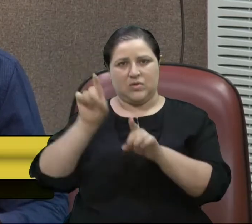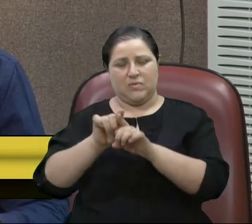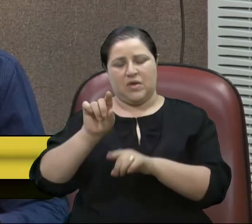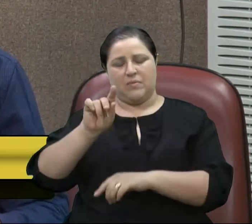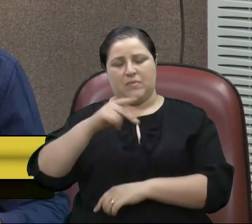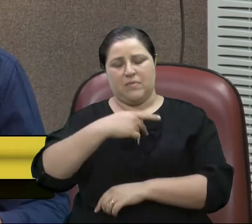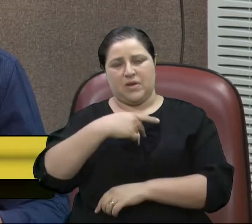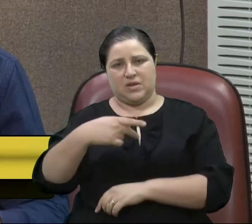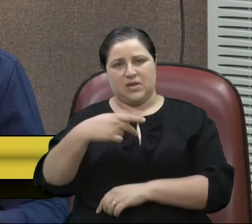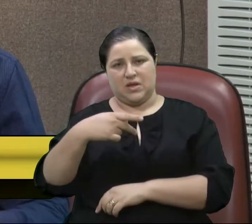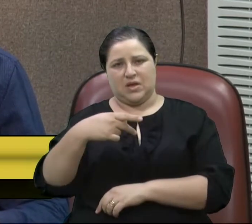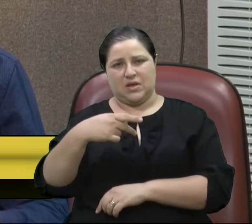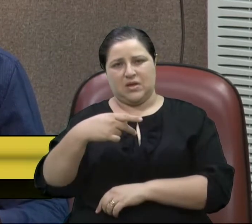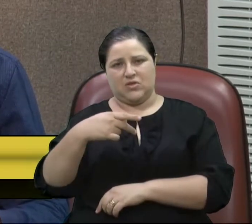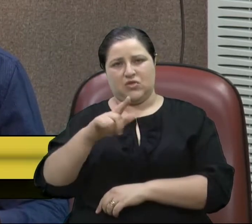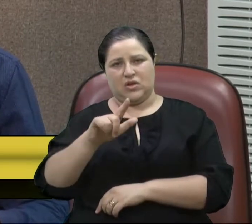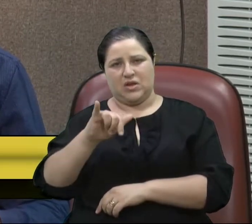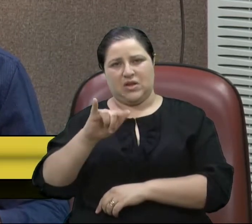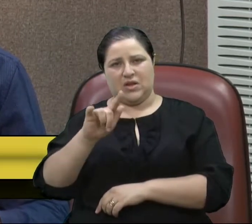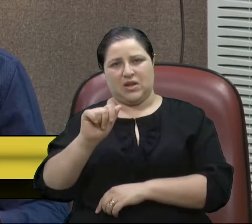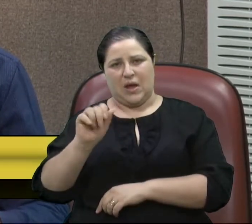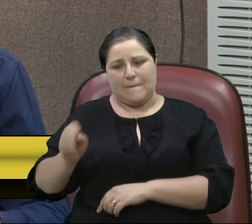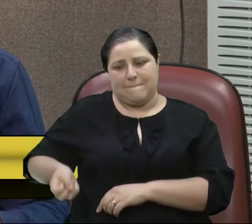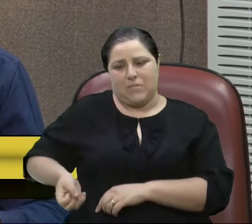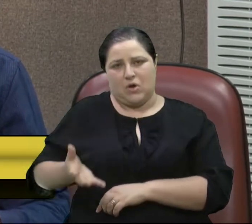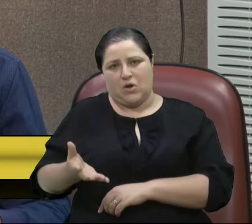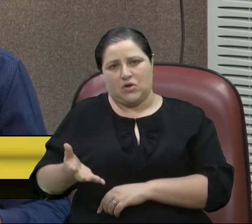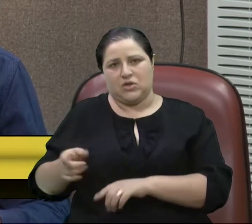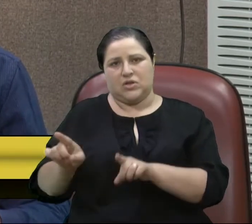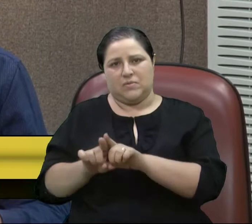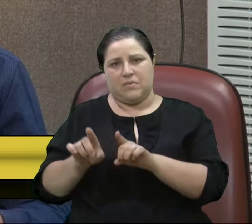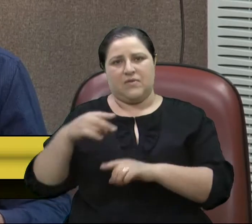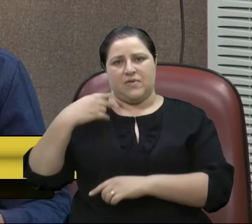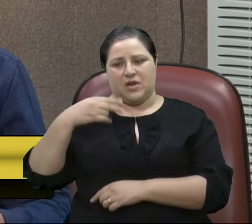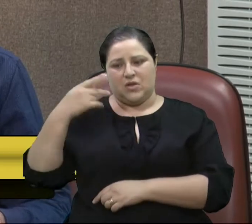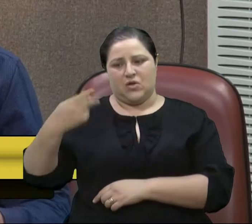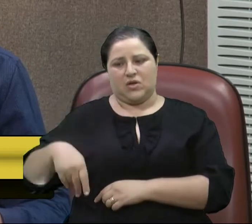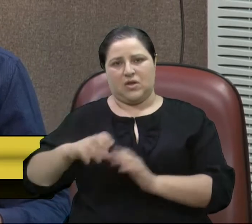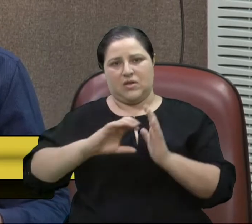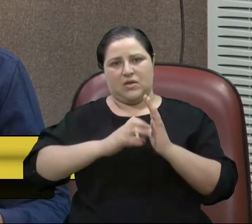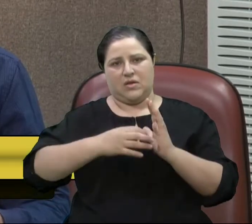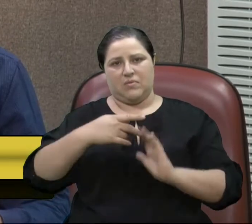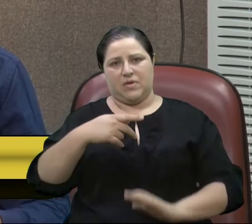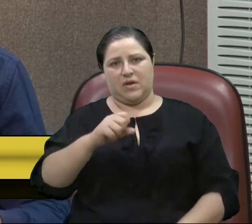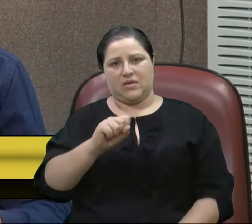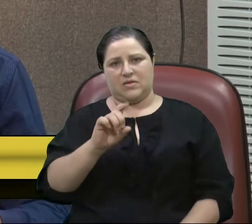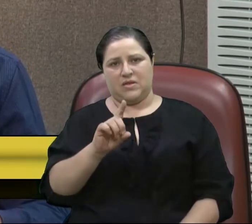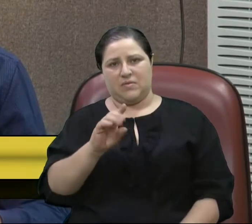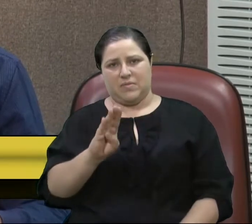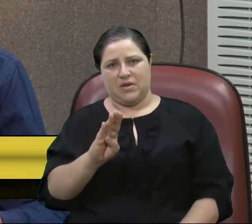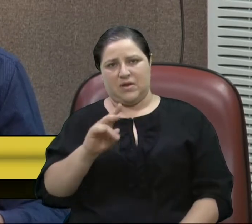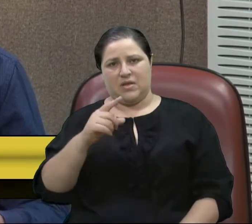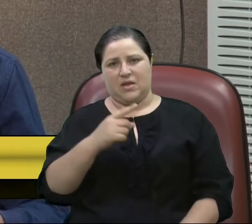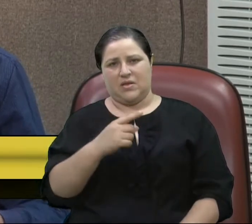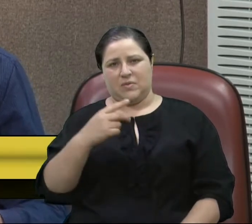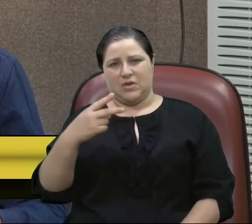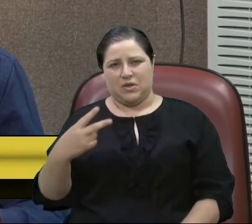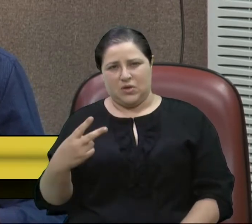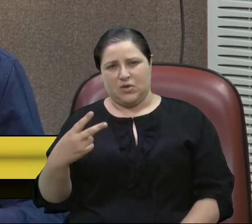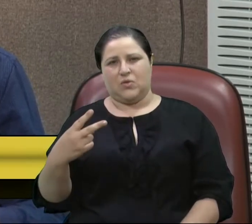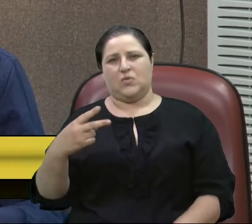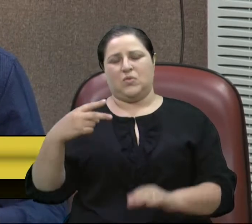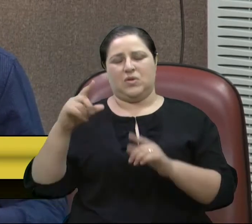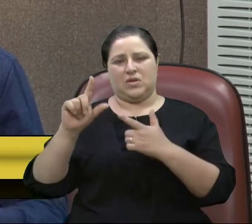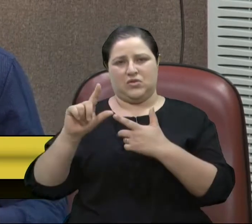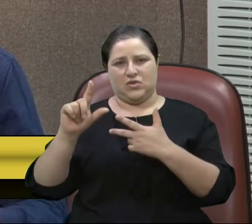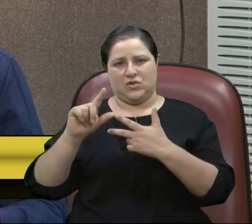Foi vereador titular pelo PSDB nesta Casa, na 12ª Legislatura de